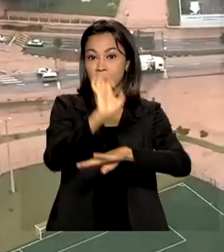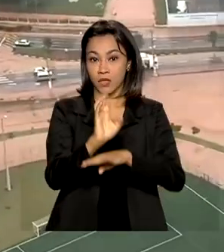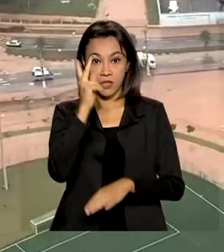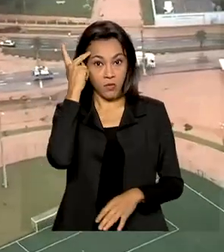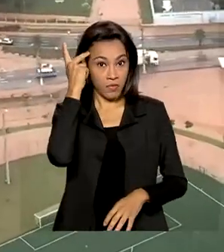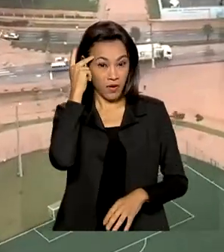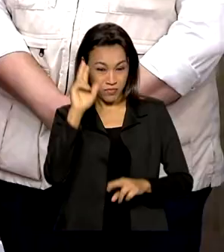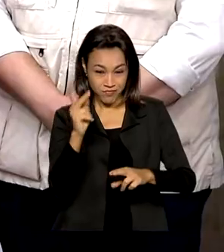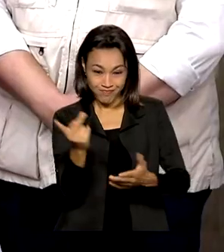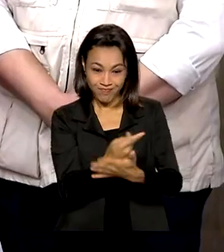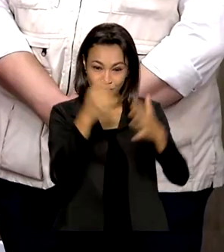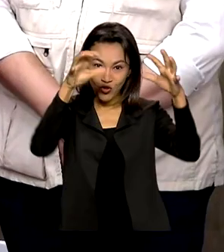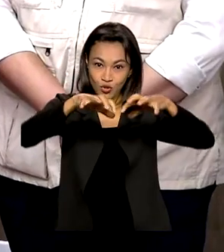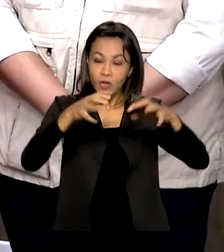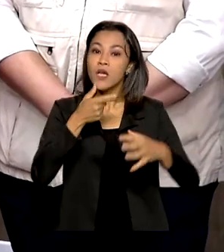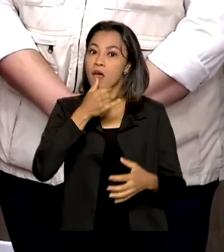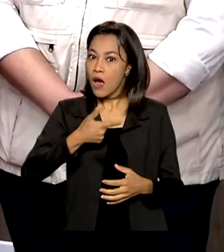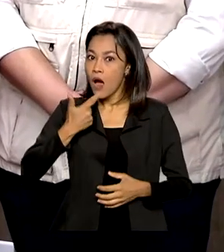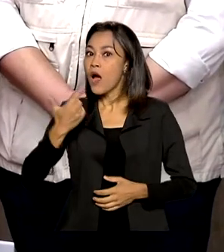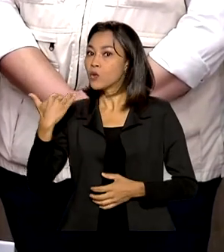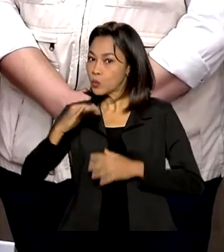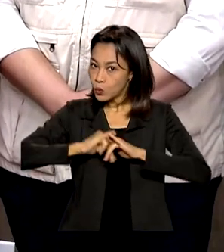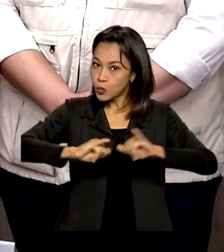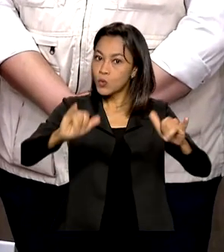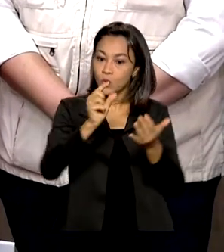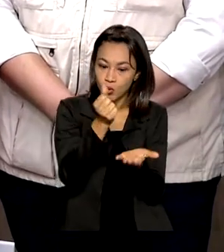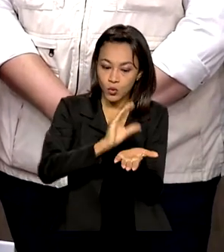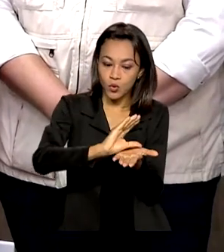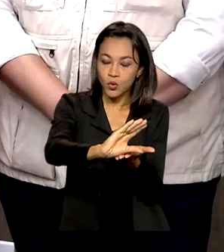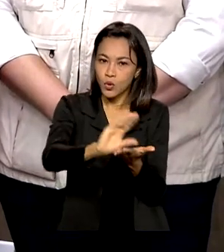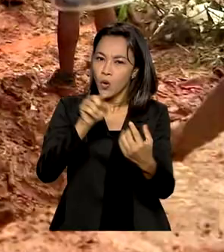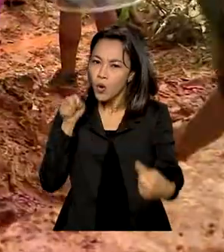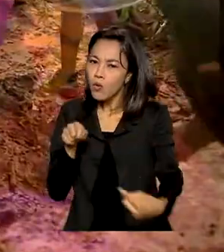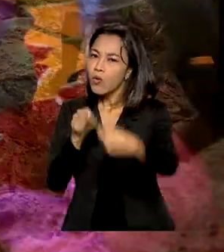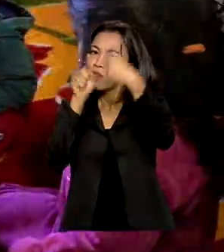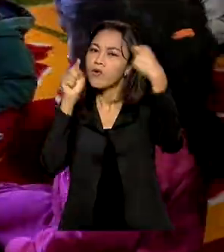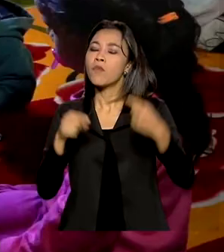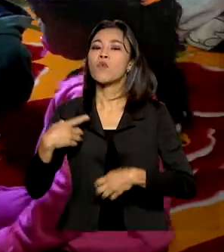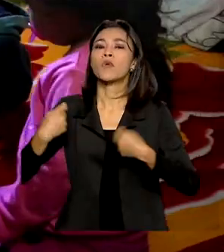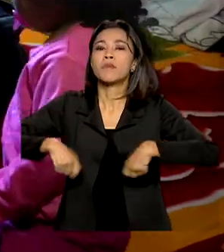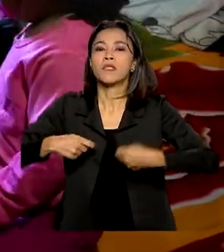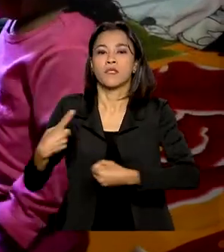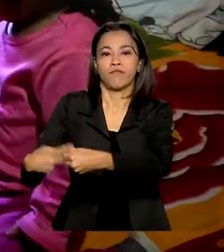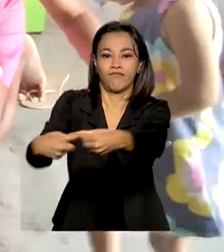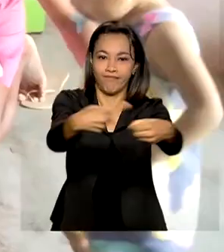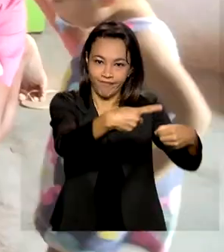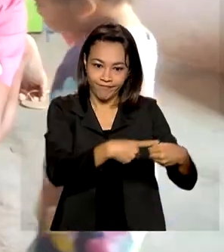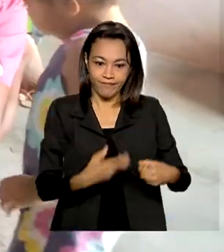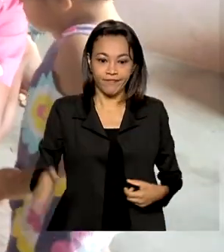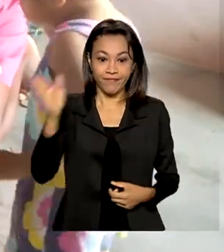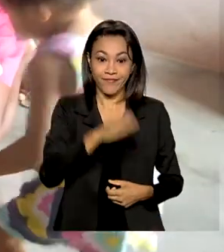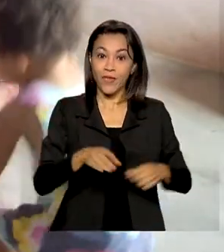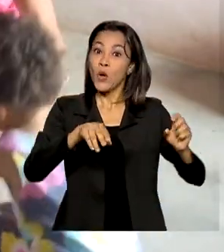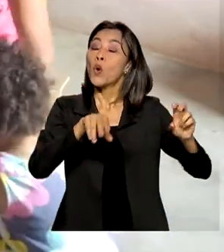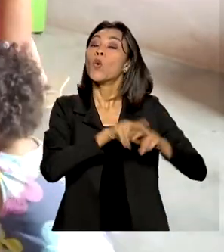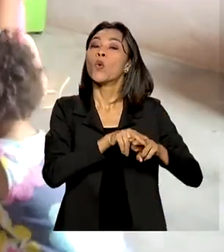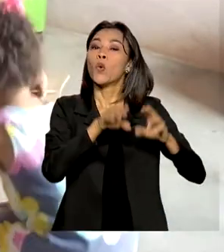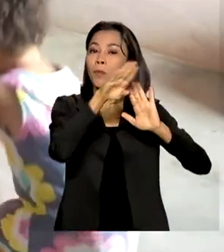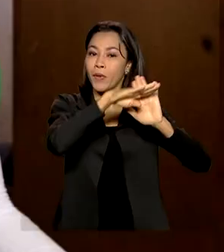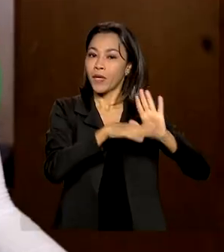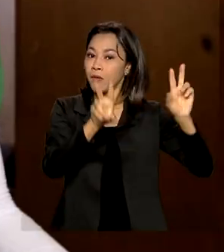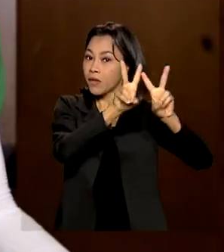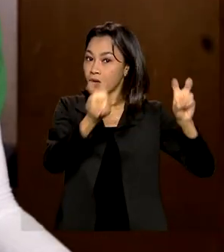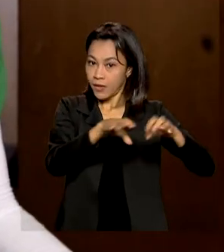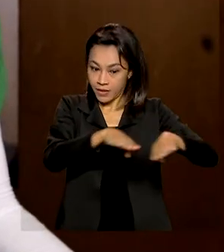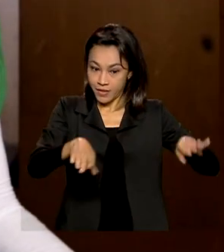e anunciam recursos de acordo com as necessidades dos municípios. Criança Feliz supera a marca de um milhão e meio de